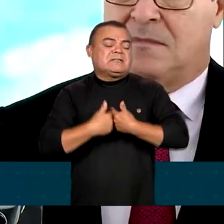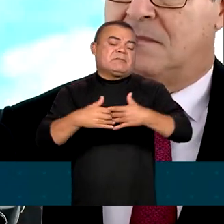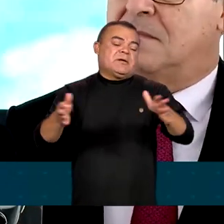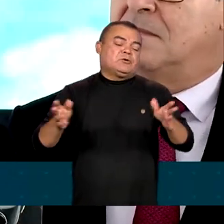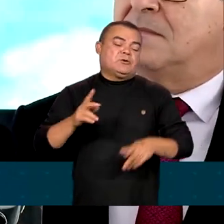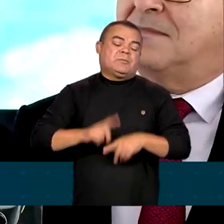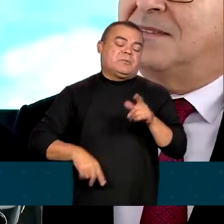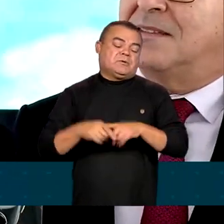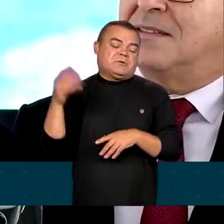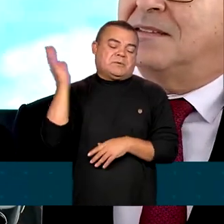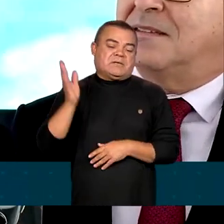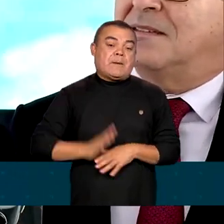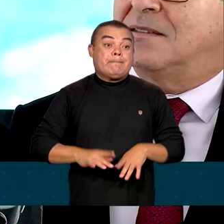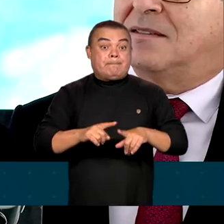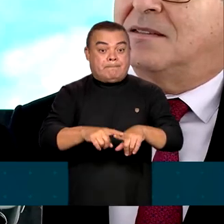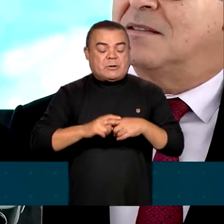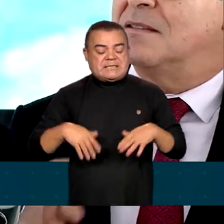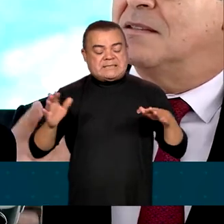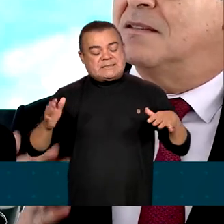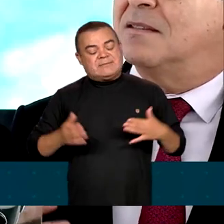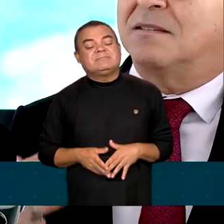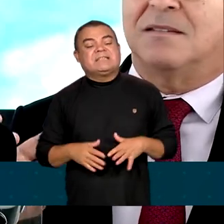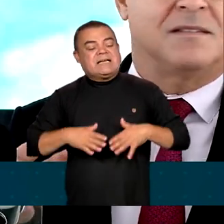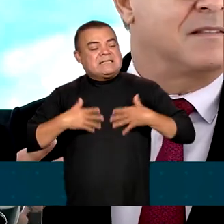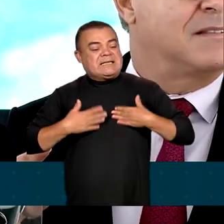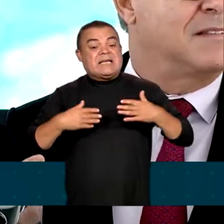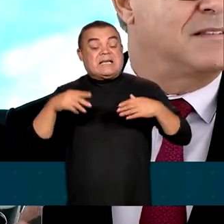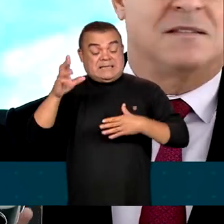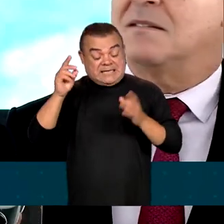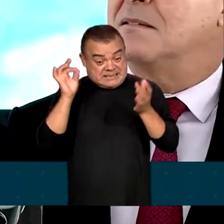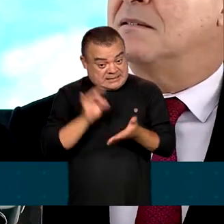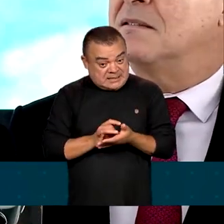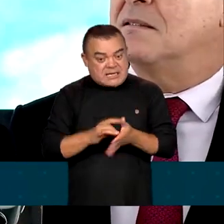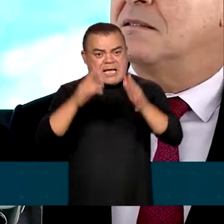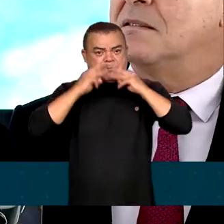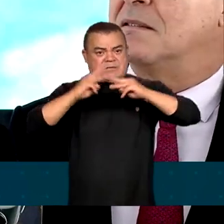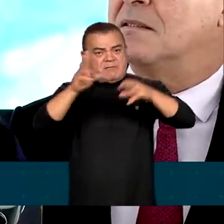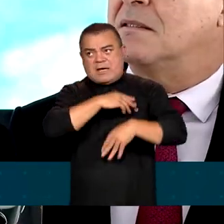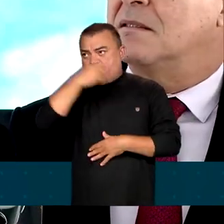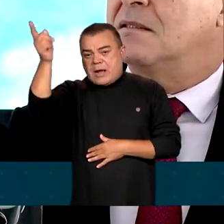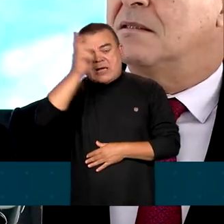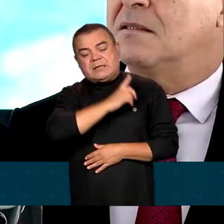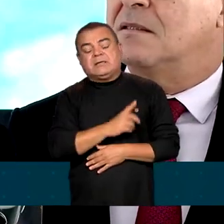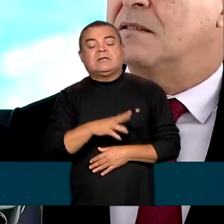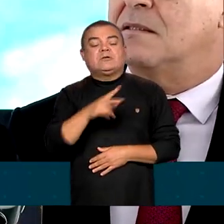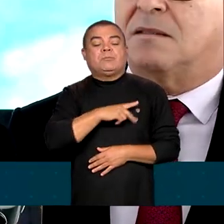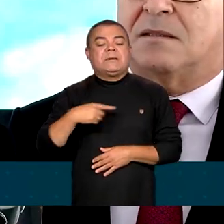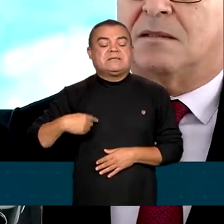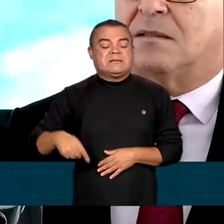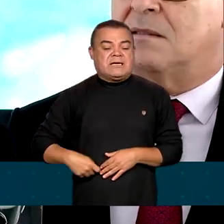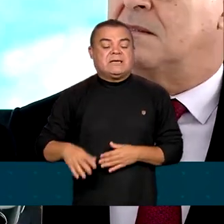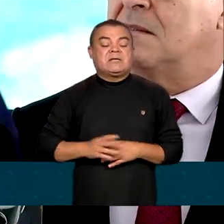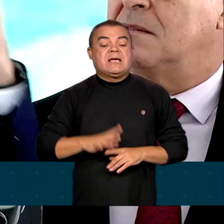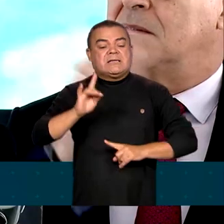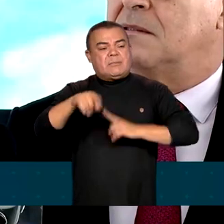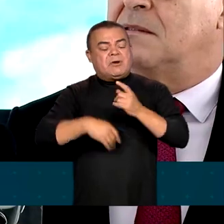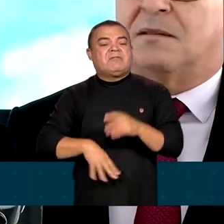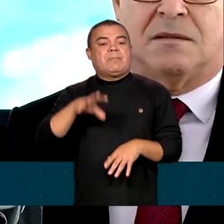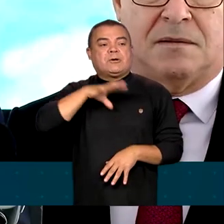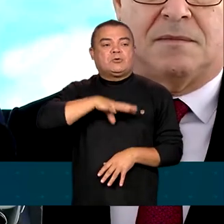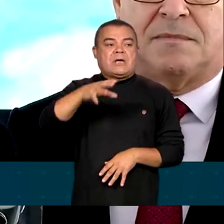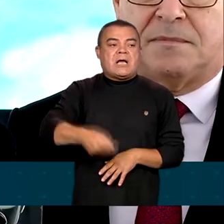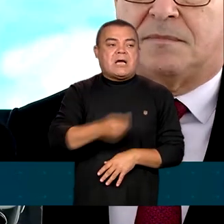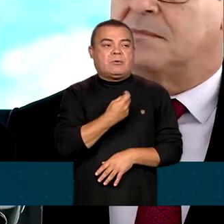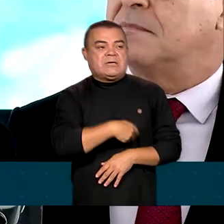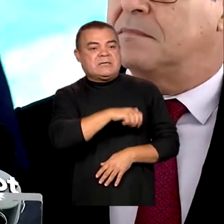Então, é por isso o otimismo e eu tenho certeza. Agora, essa missão vai se consolidar com ida do presidente, ele não vai ficar só na China, depois ele vai a Portugal, vai a